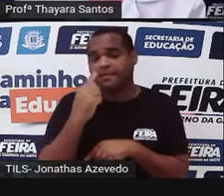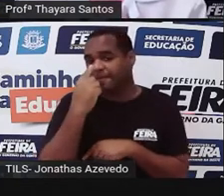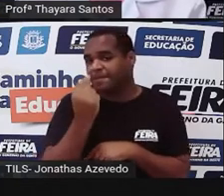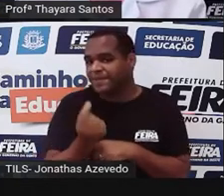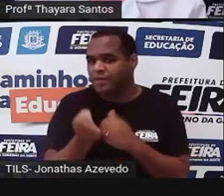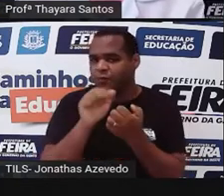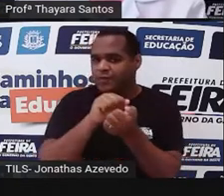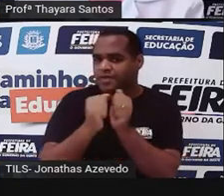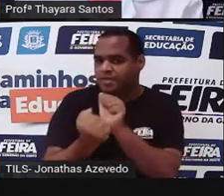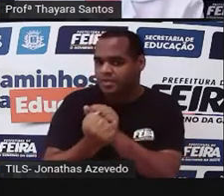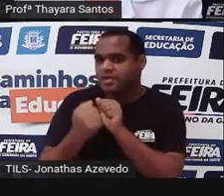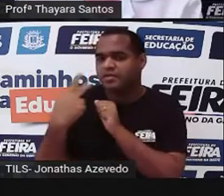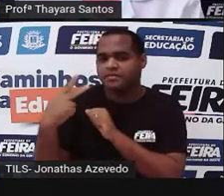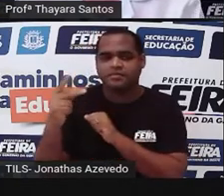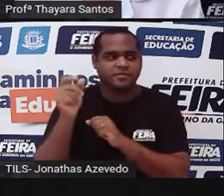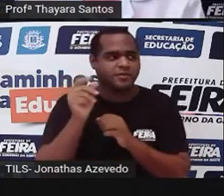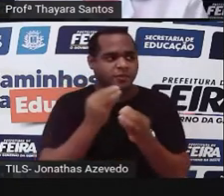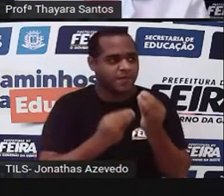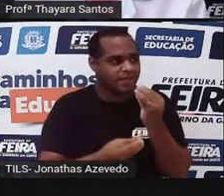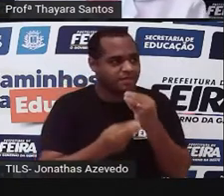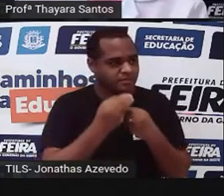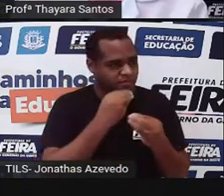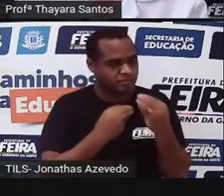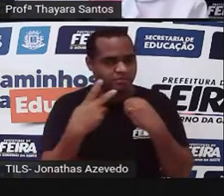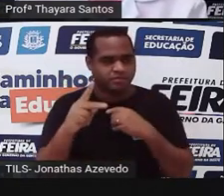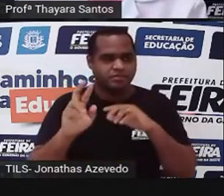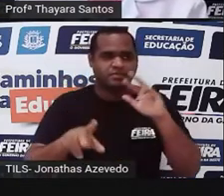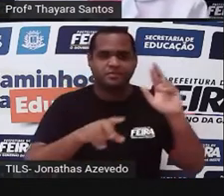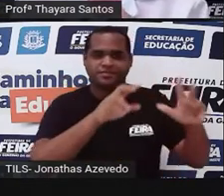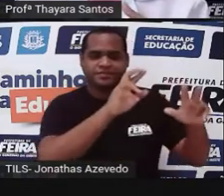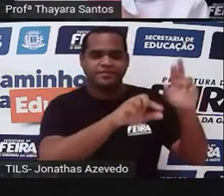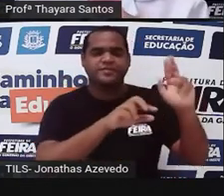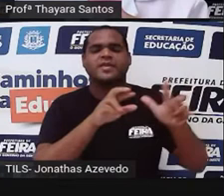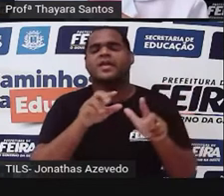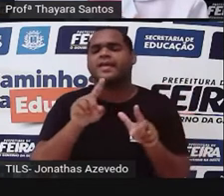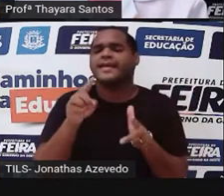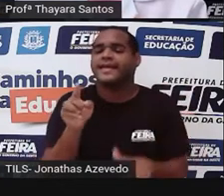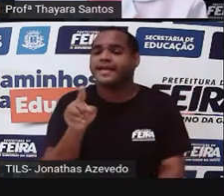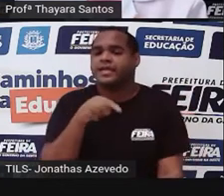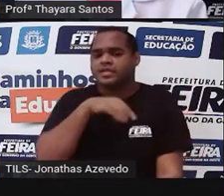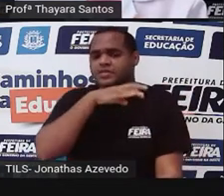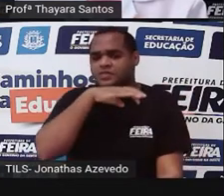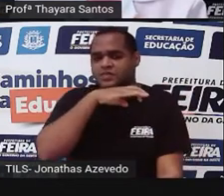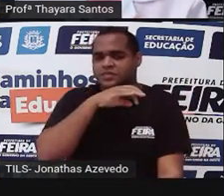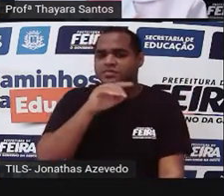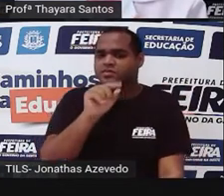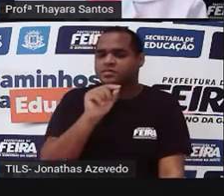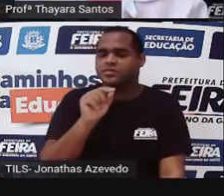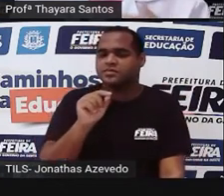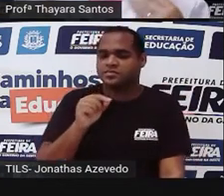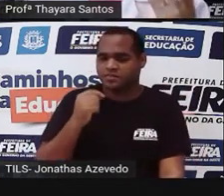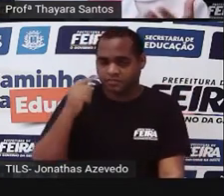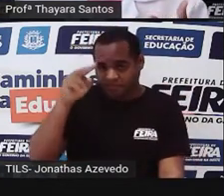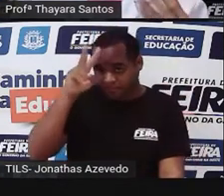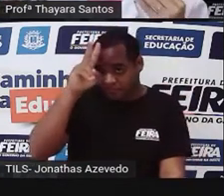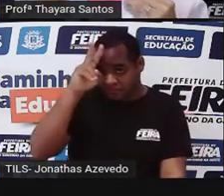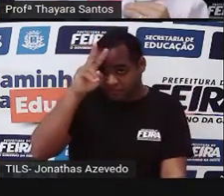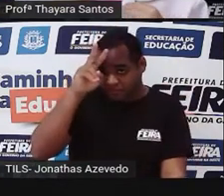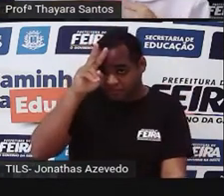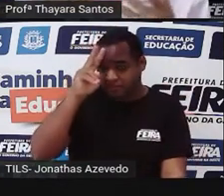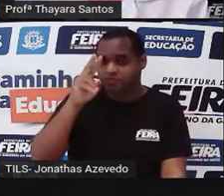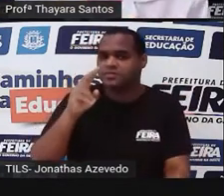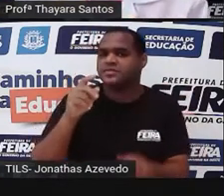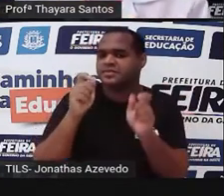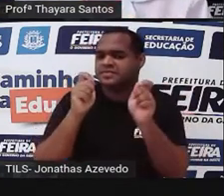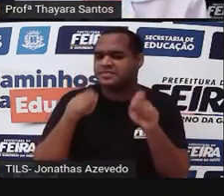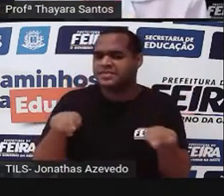adaptado pra um tipo de alimentação. Então, um animal que ele come inseto, ele não precisa ter um